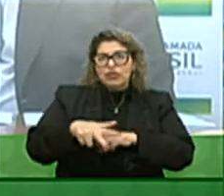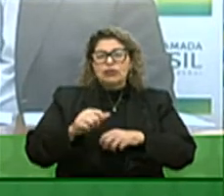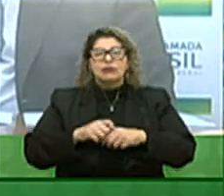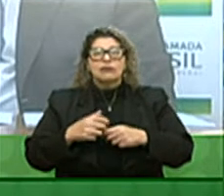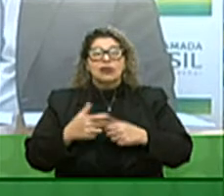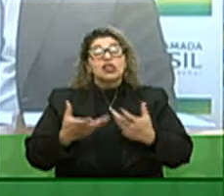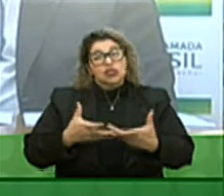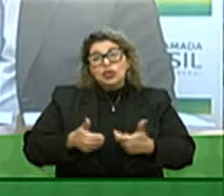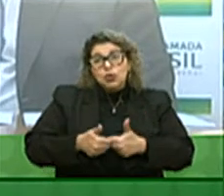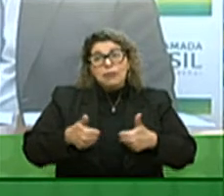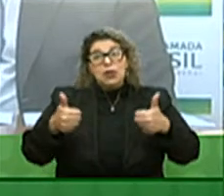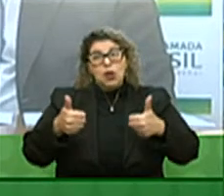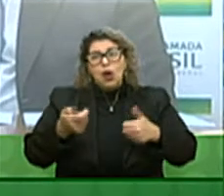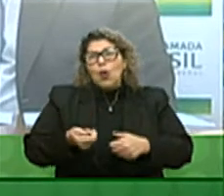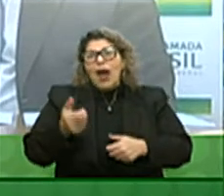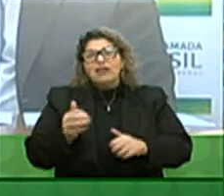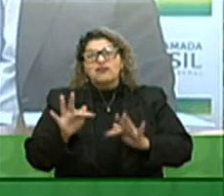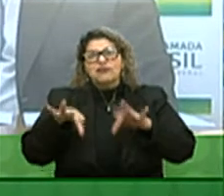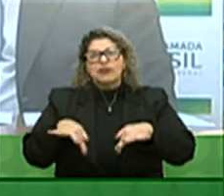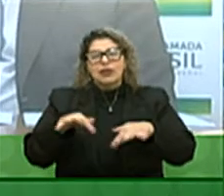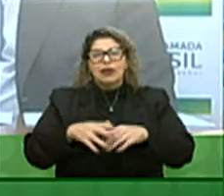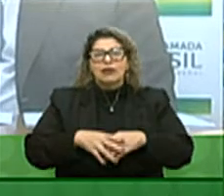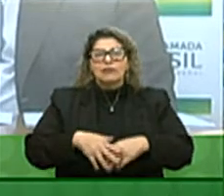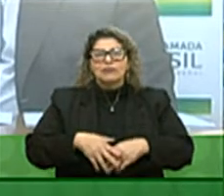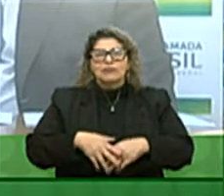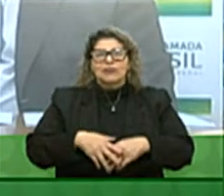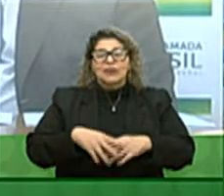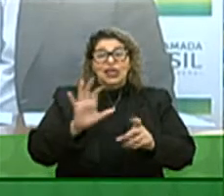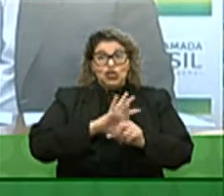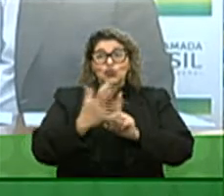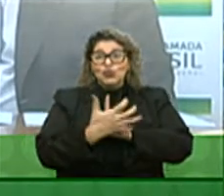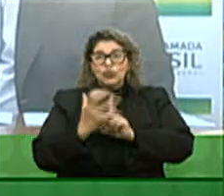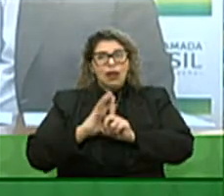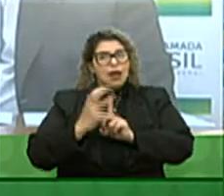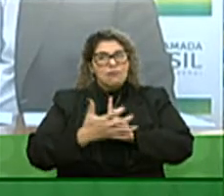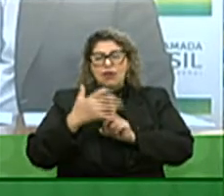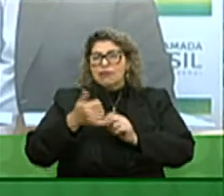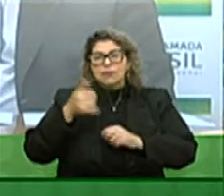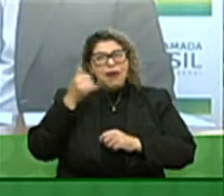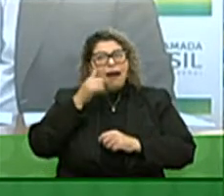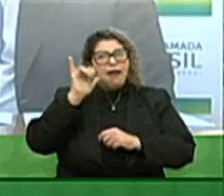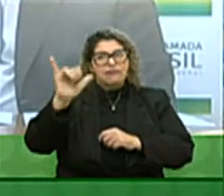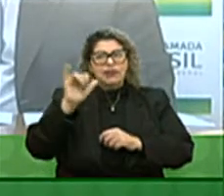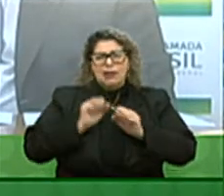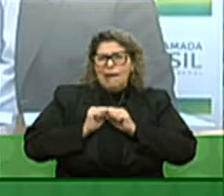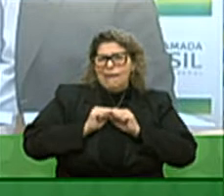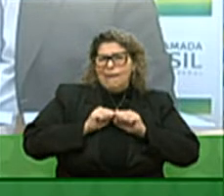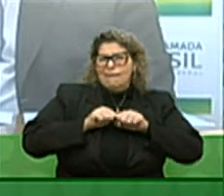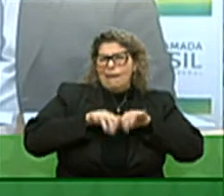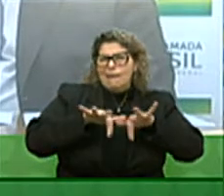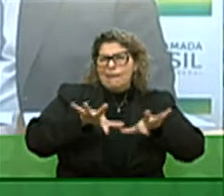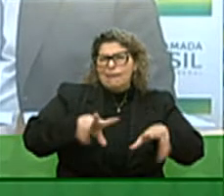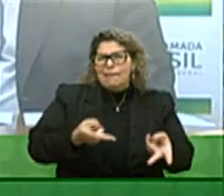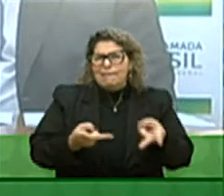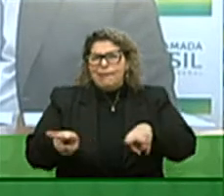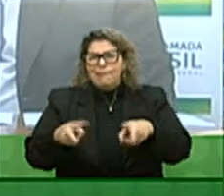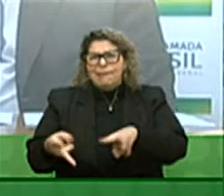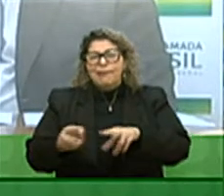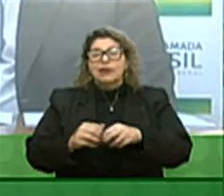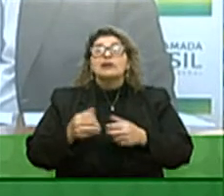aí da recuperação, ou pelo menos, na verdade, de um isolamento para evitar a disseminação do vírus.